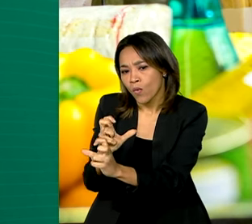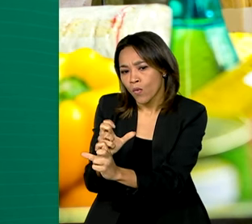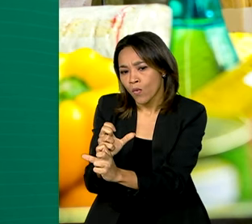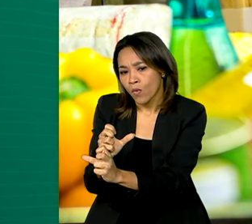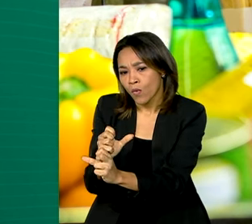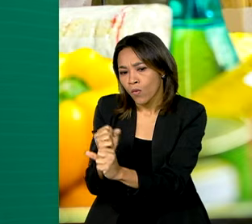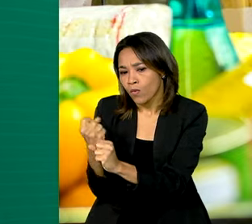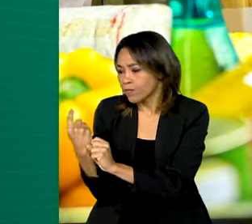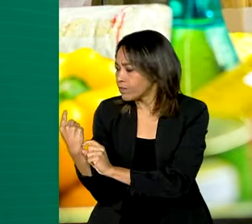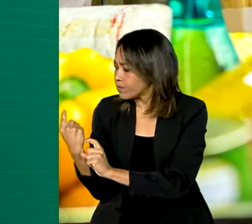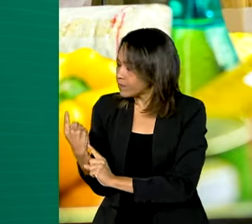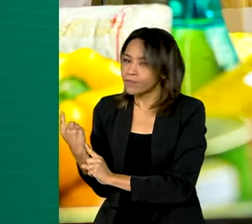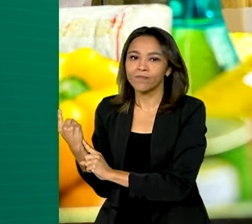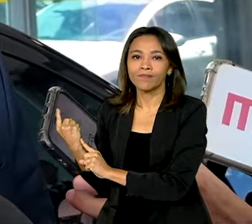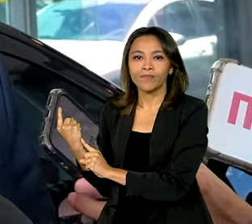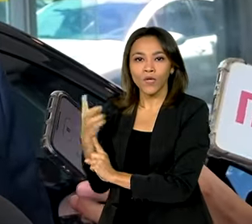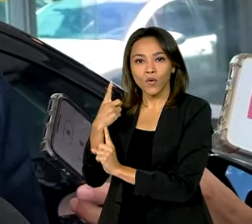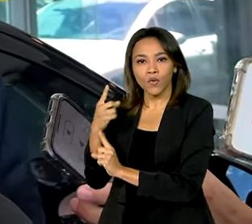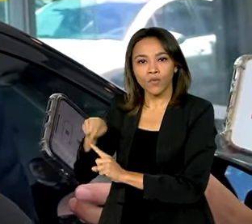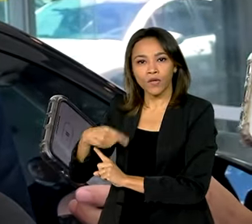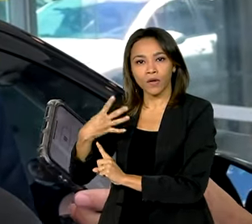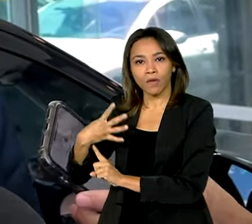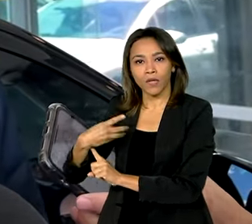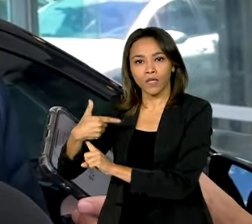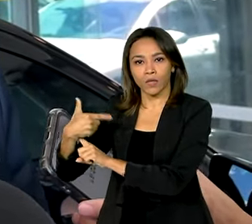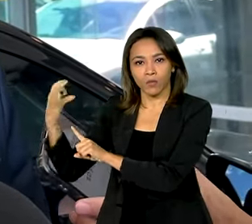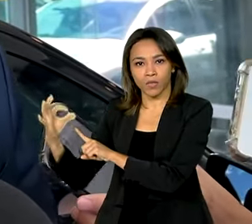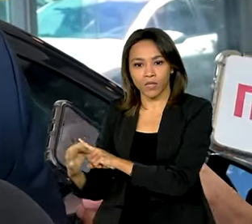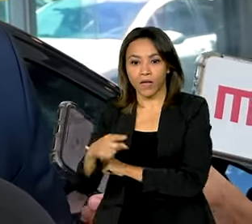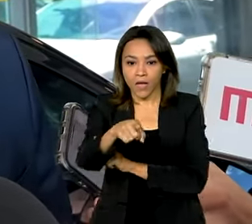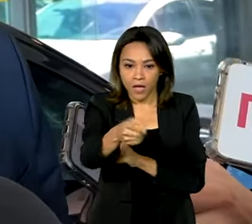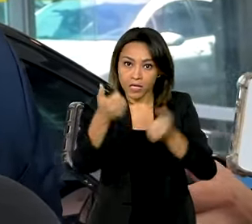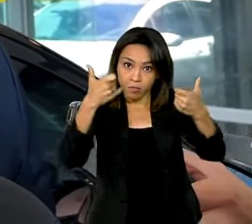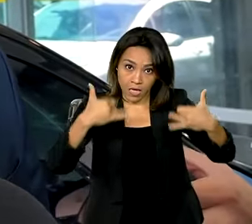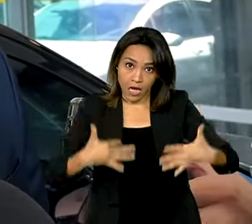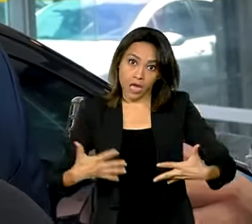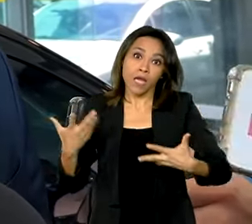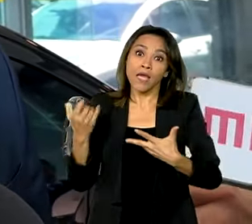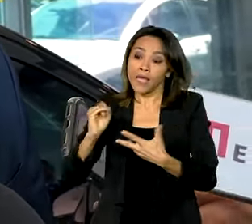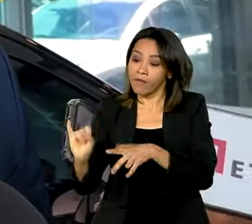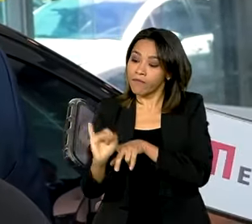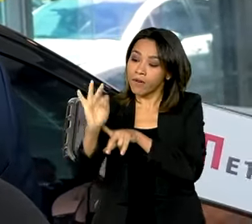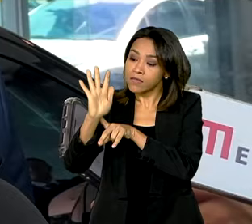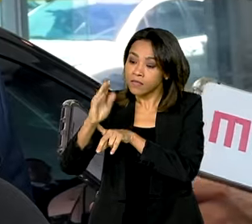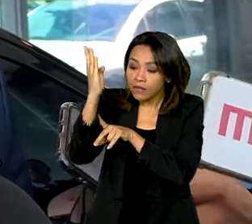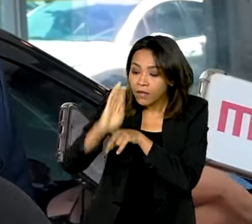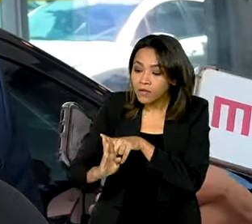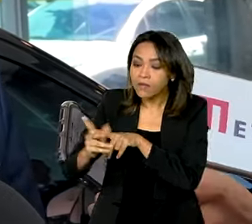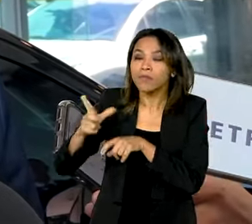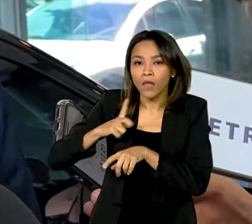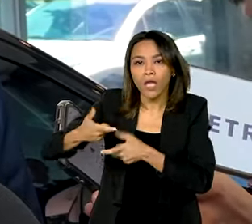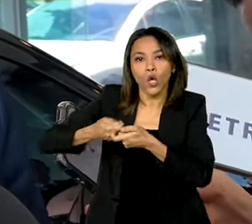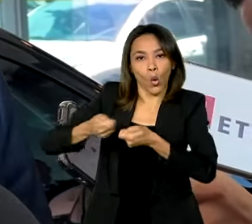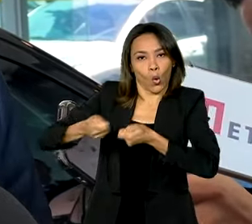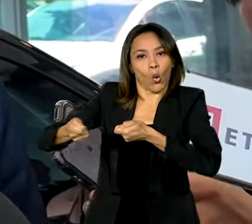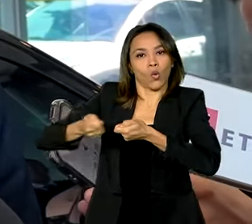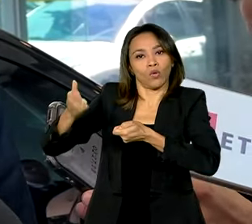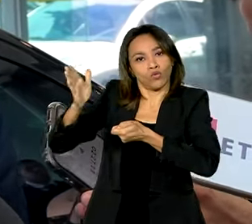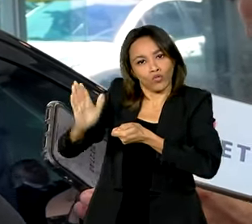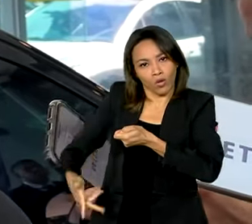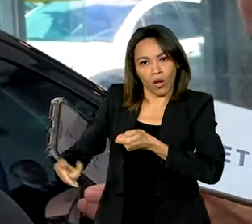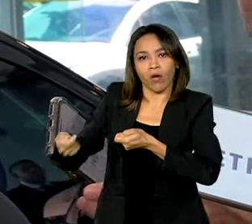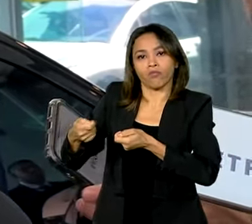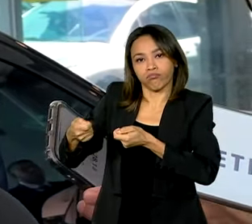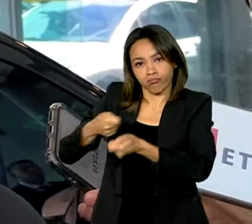,42%. A inflação está controlada no Brasil. A gente vem dizendo isso reiteradamente,